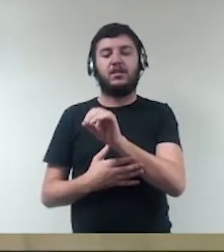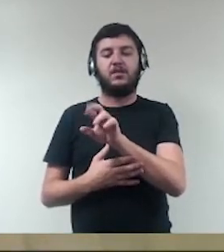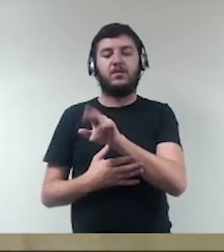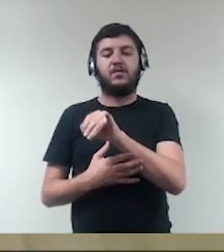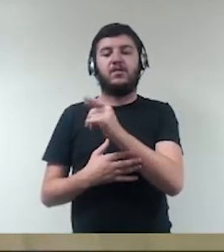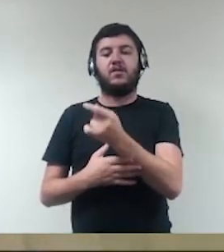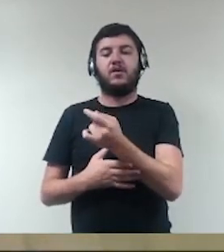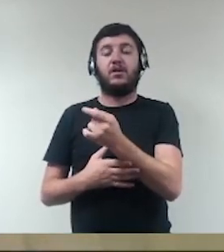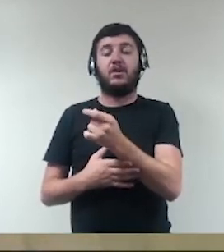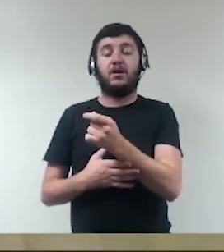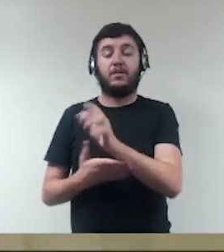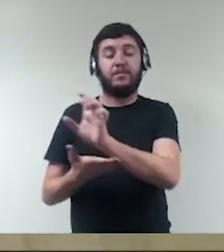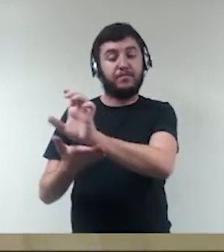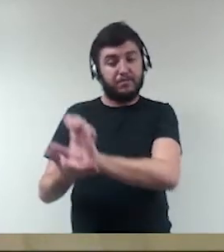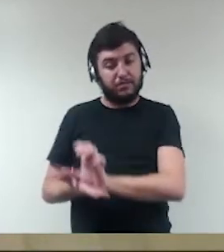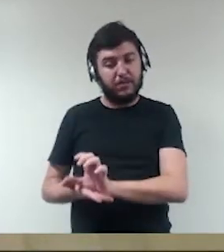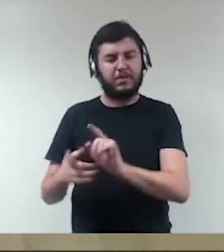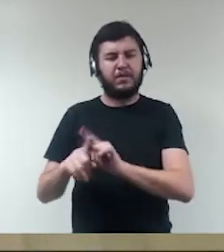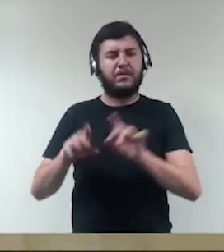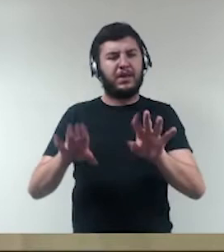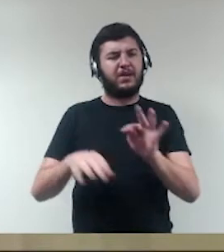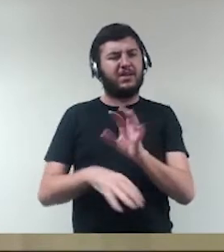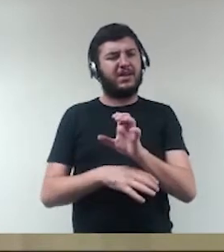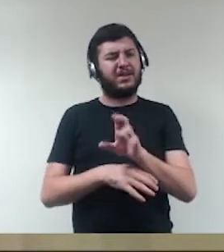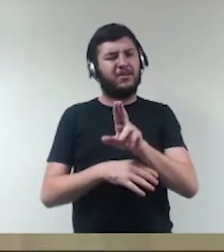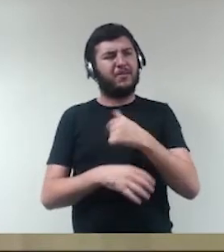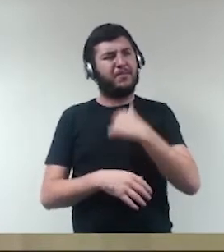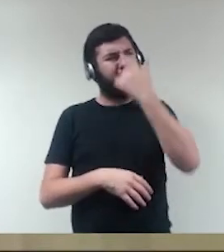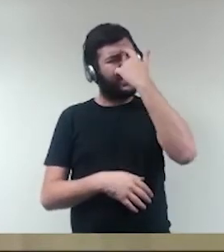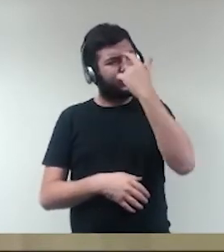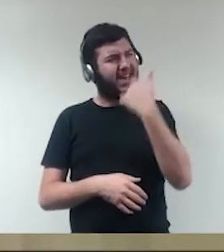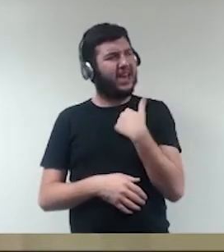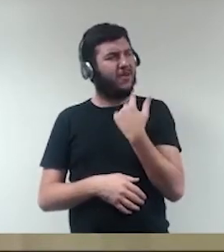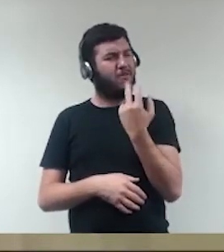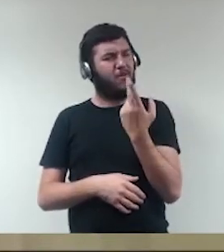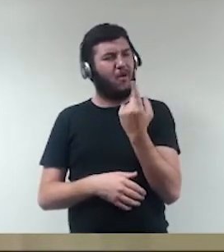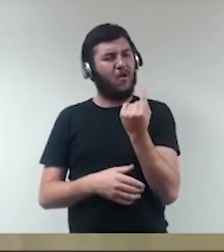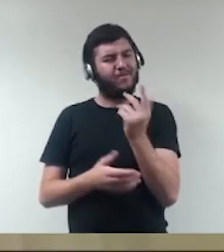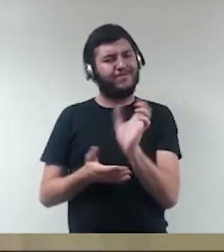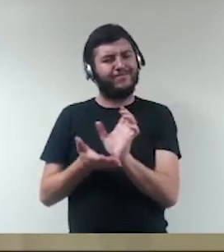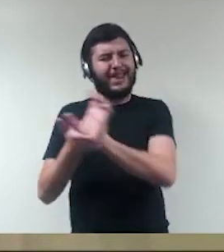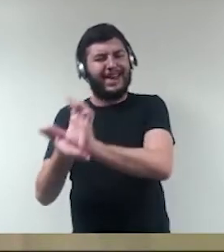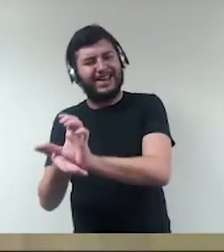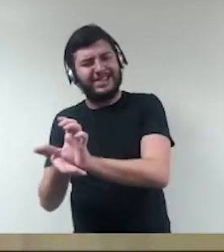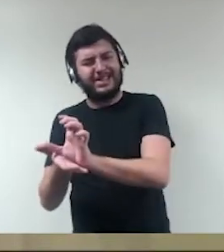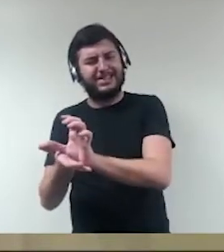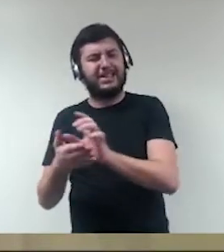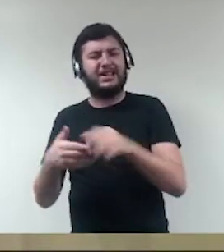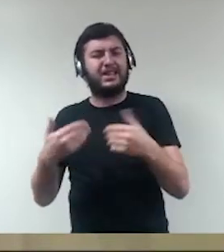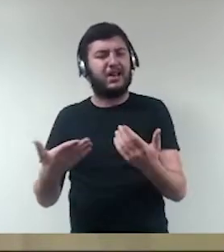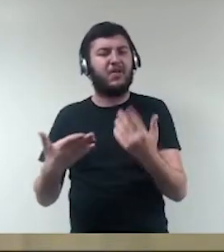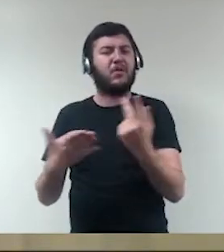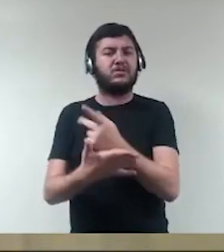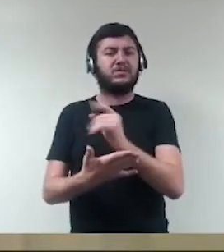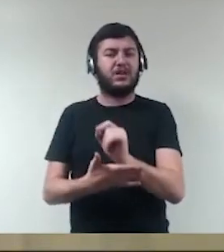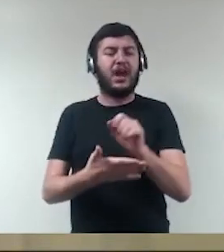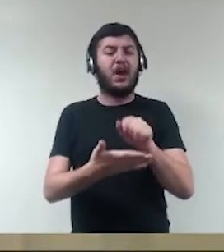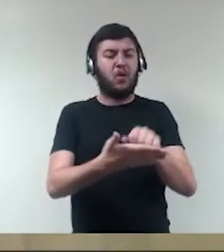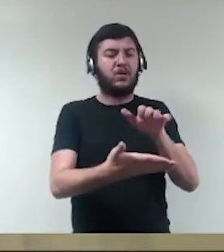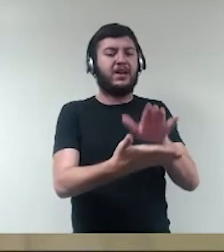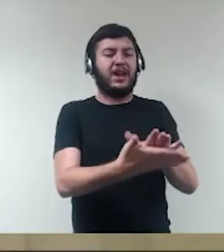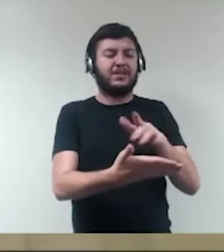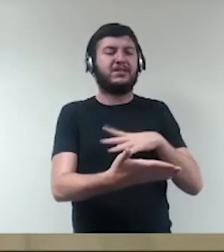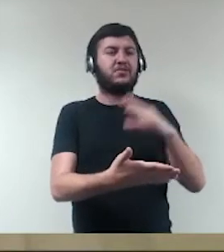Não, se nós estamos tratando de ressarcimento ao erário, é possível, sim, a condenação pelo ressarcimento na culpa simples.